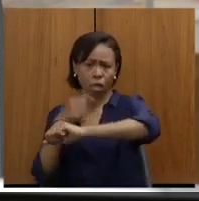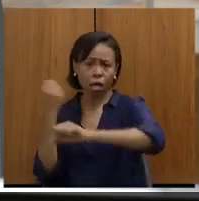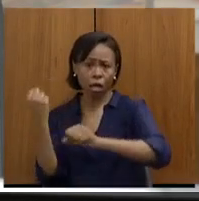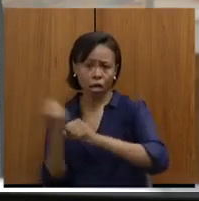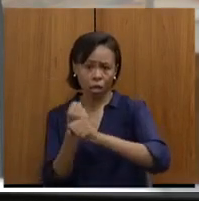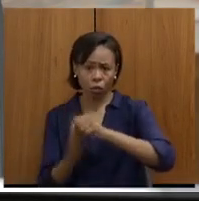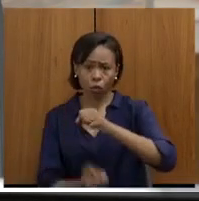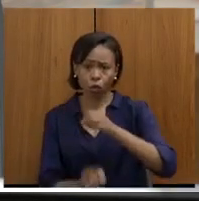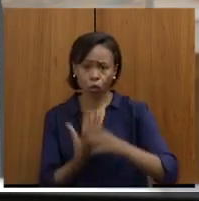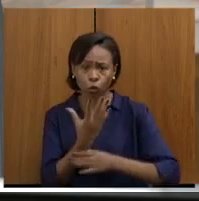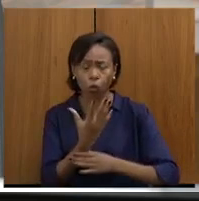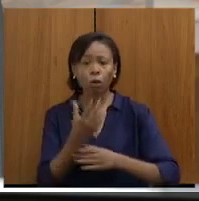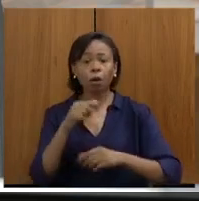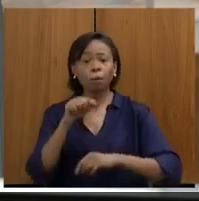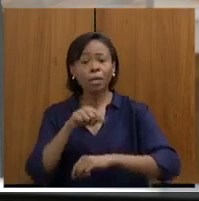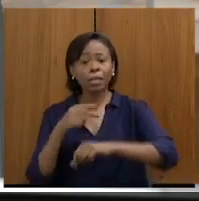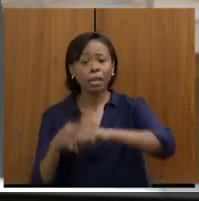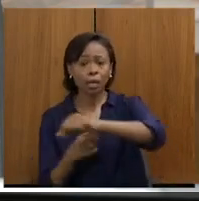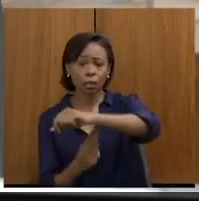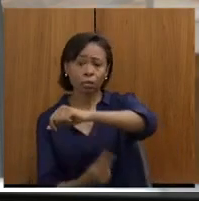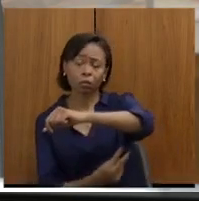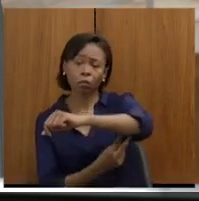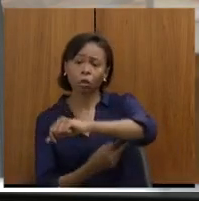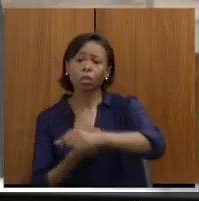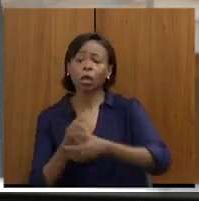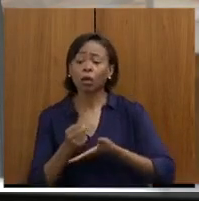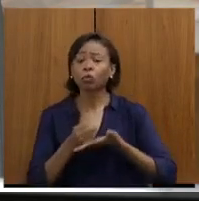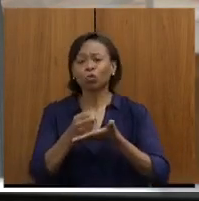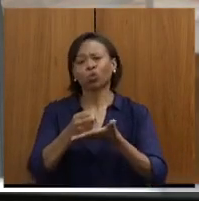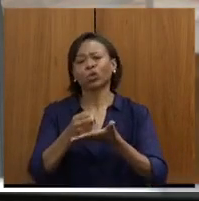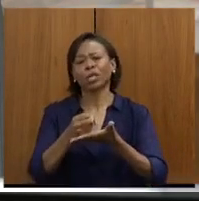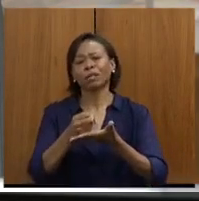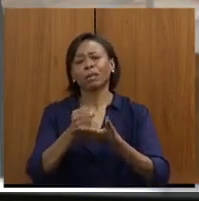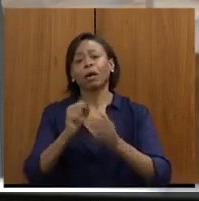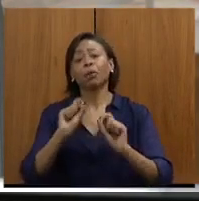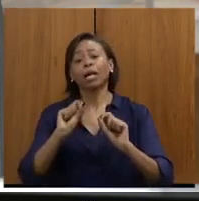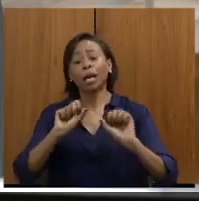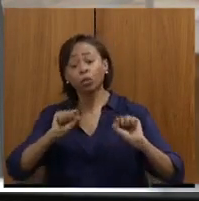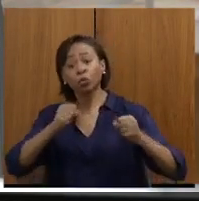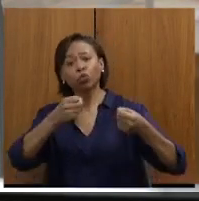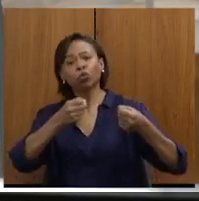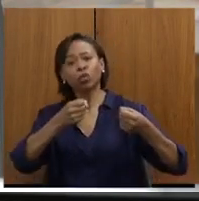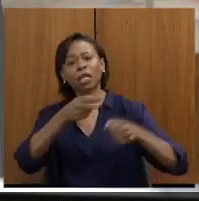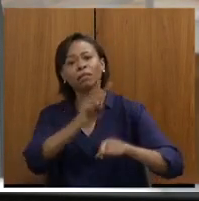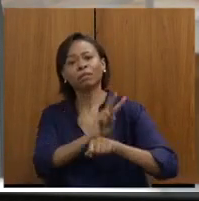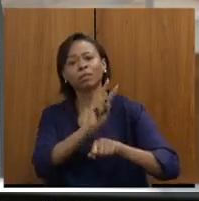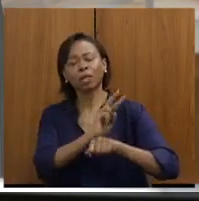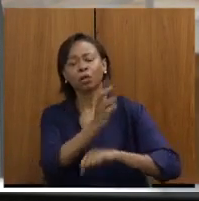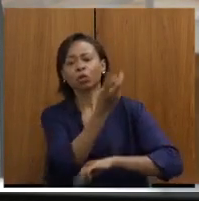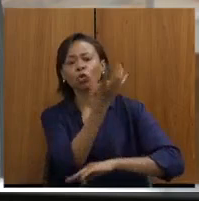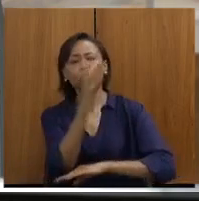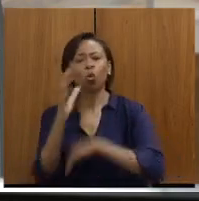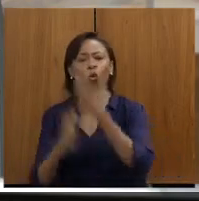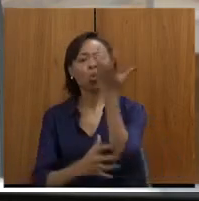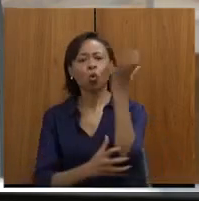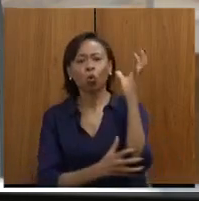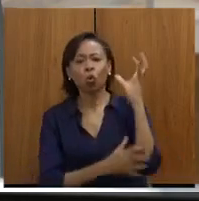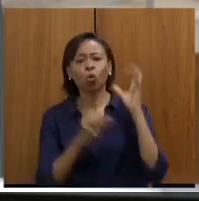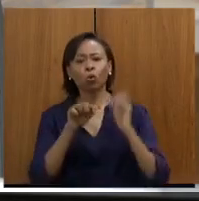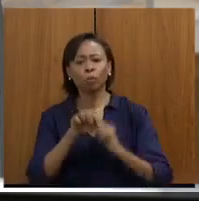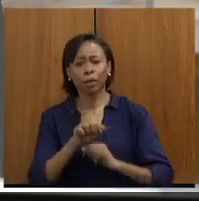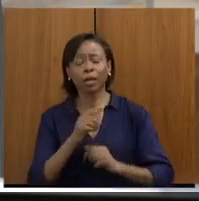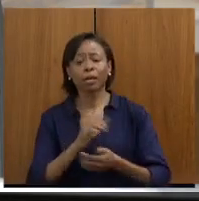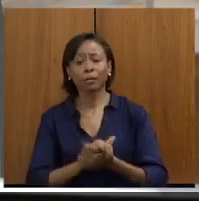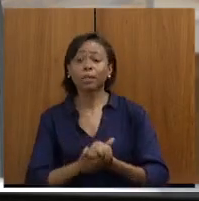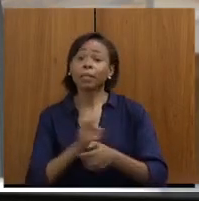serve para a segurança do parque e, além disso, presidente, ela serve também